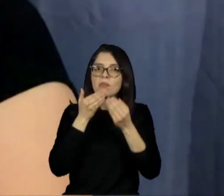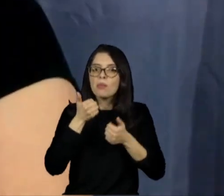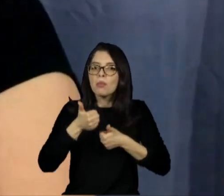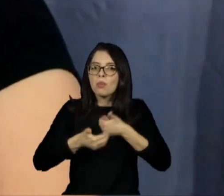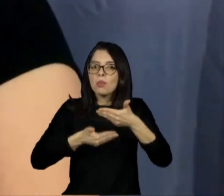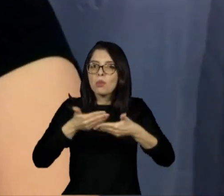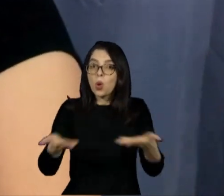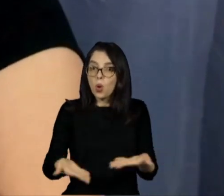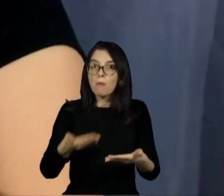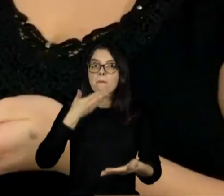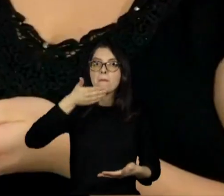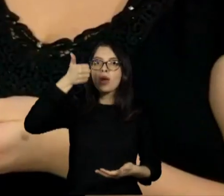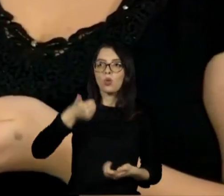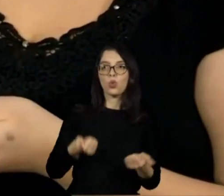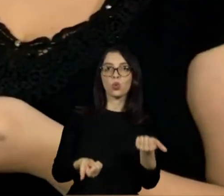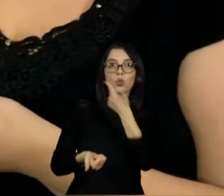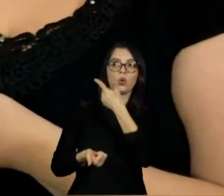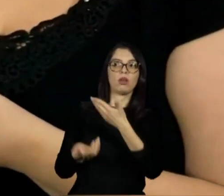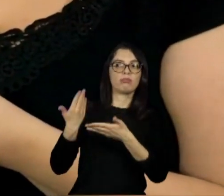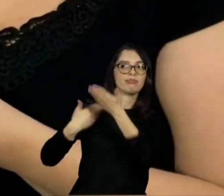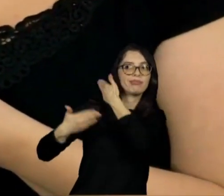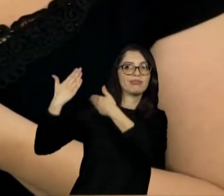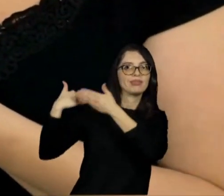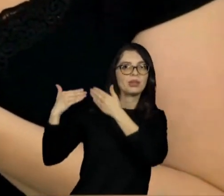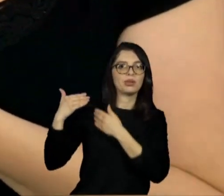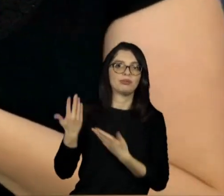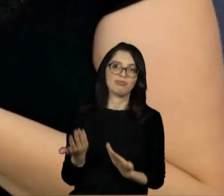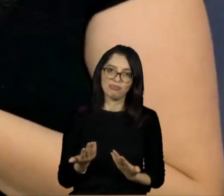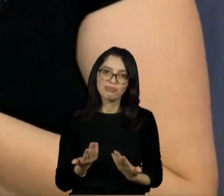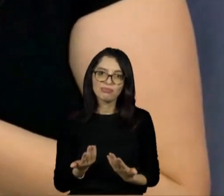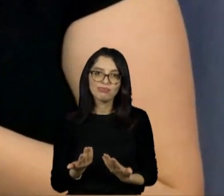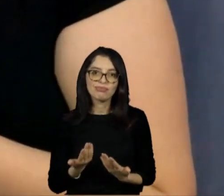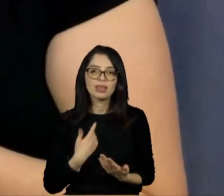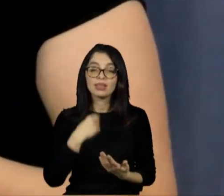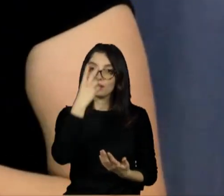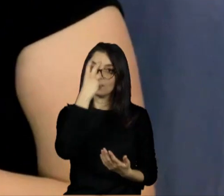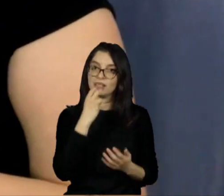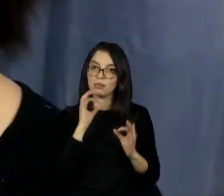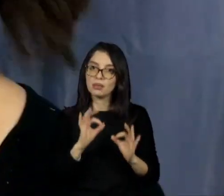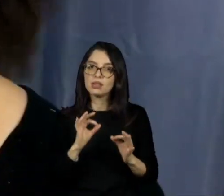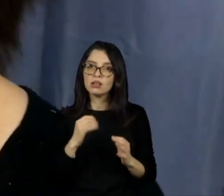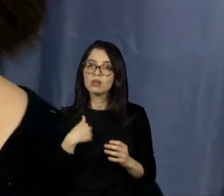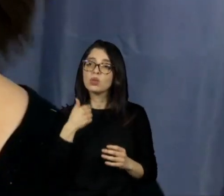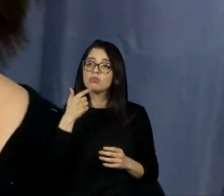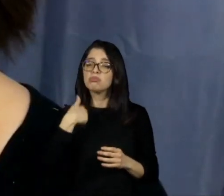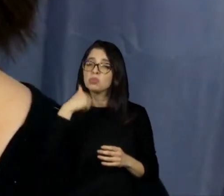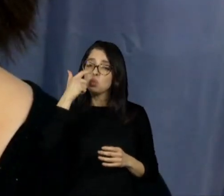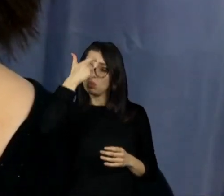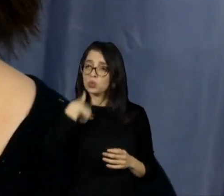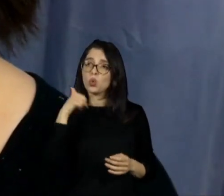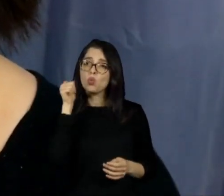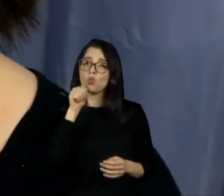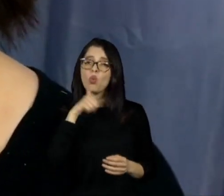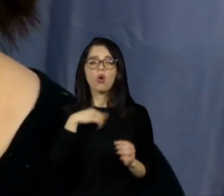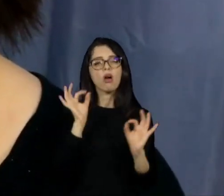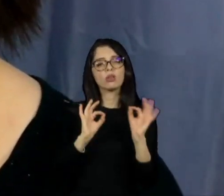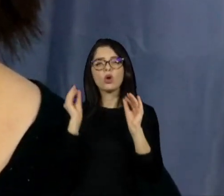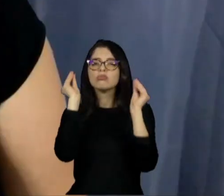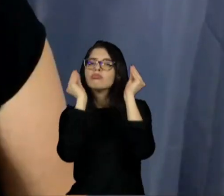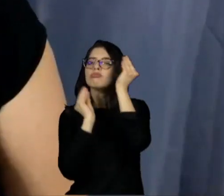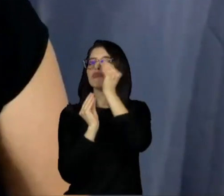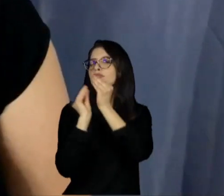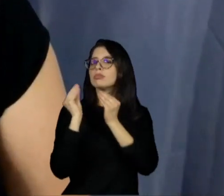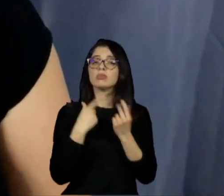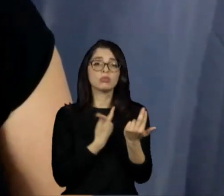visão. Acredita? Mesmo com a deficiência visual, eu sou mulher. E uma mulher como todas as outras